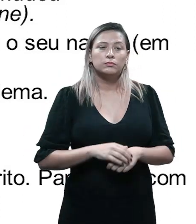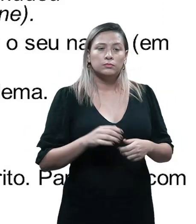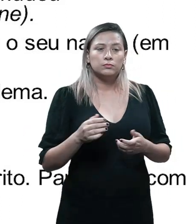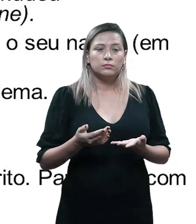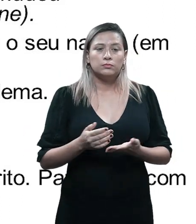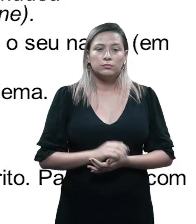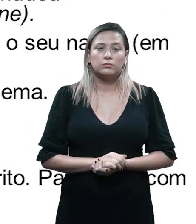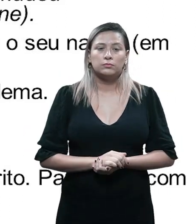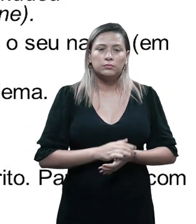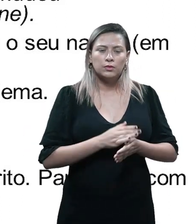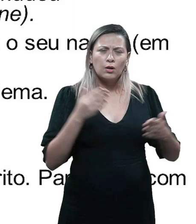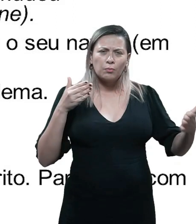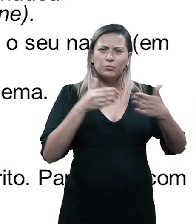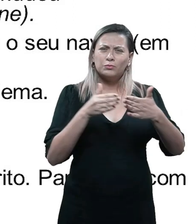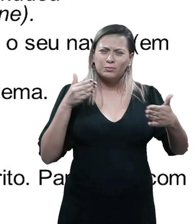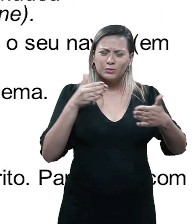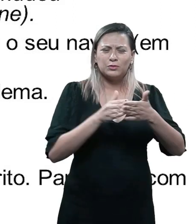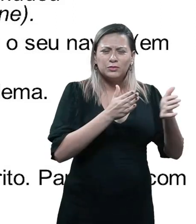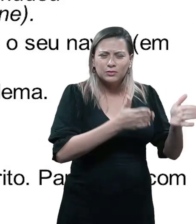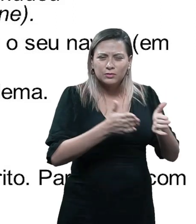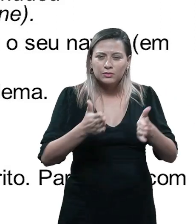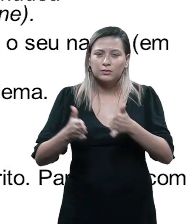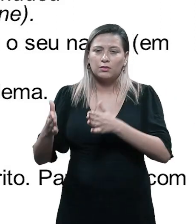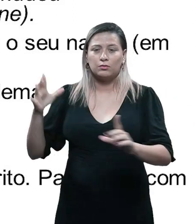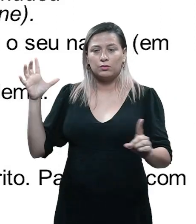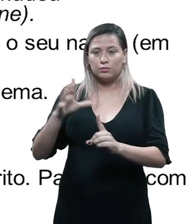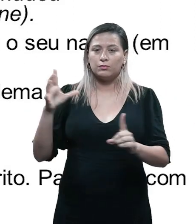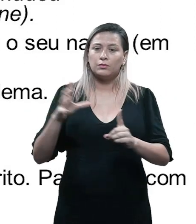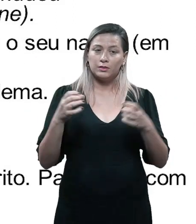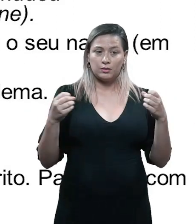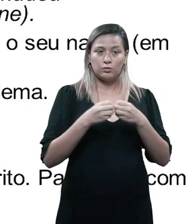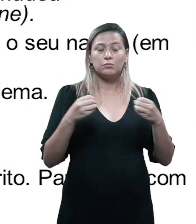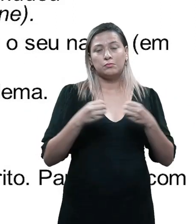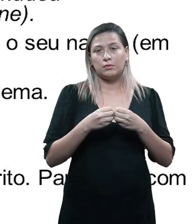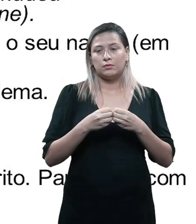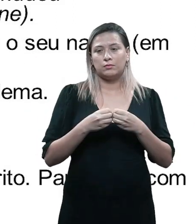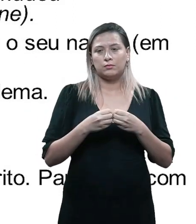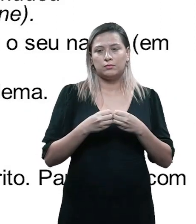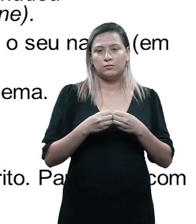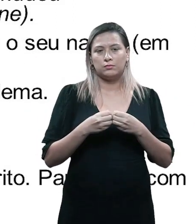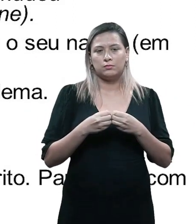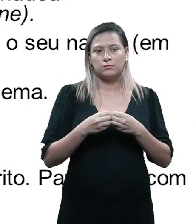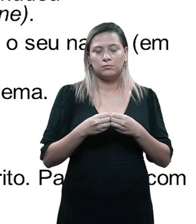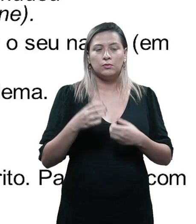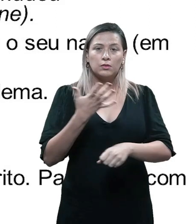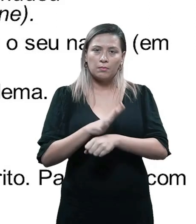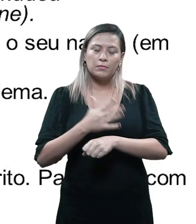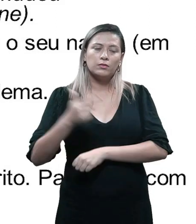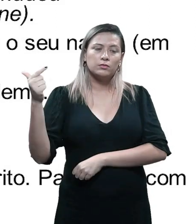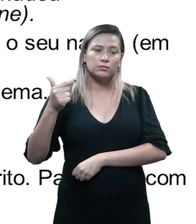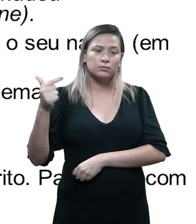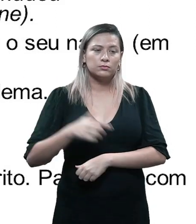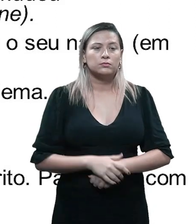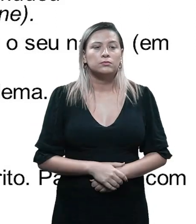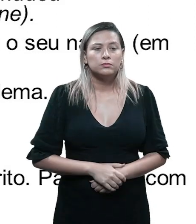é uma série de obstáculos que nos afetam muito mais de perto no segundo ato. Então,